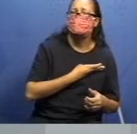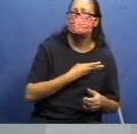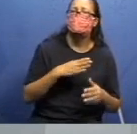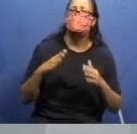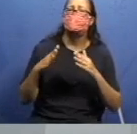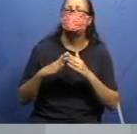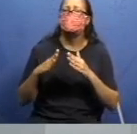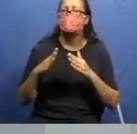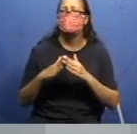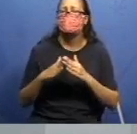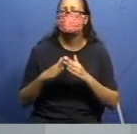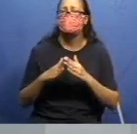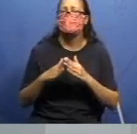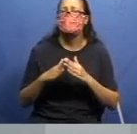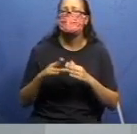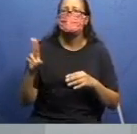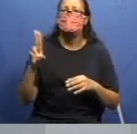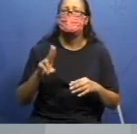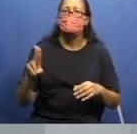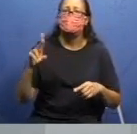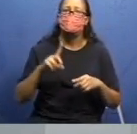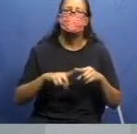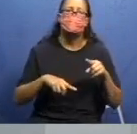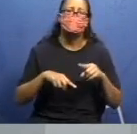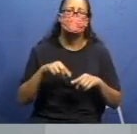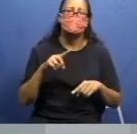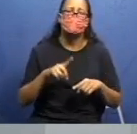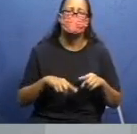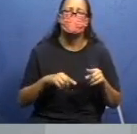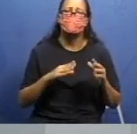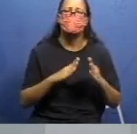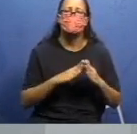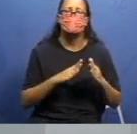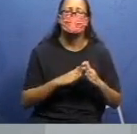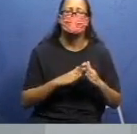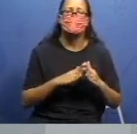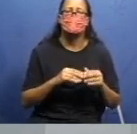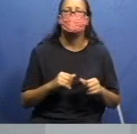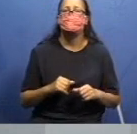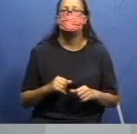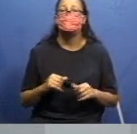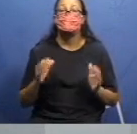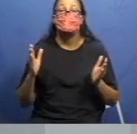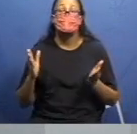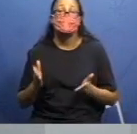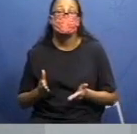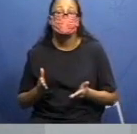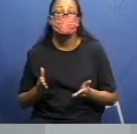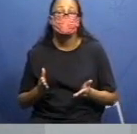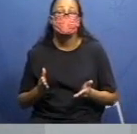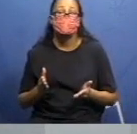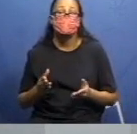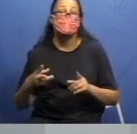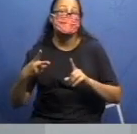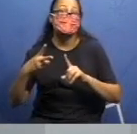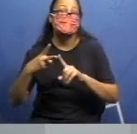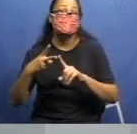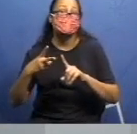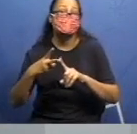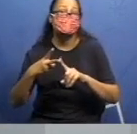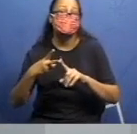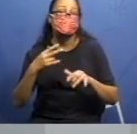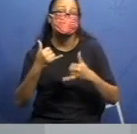materiais bem simples. Então, essa foi a nossa primeira brincadeira de hoje. Agora eu vou explicar para vocês, a nossa segunda